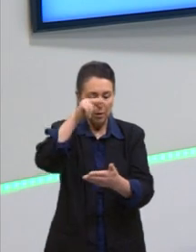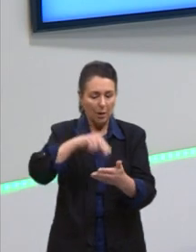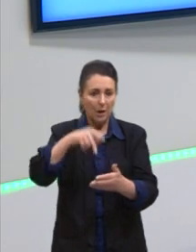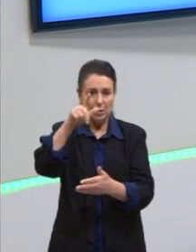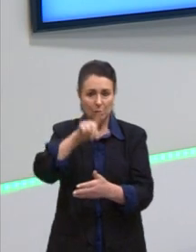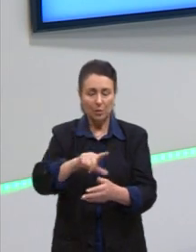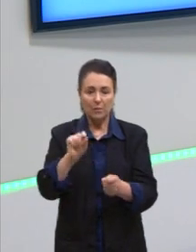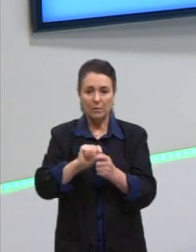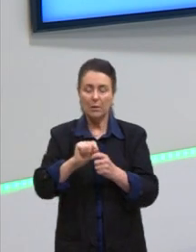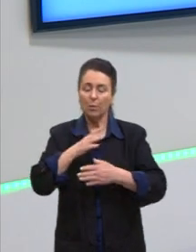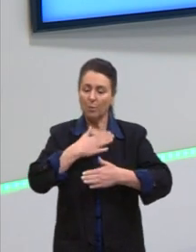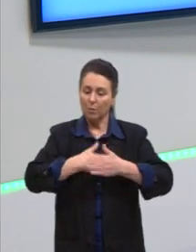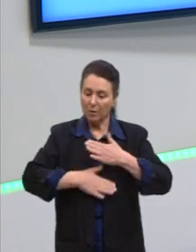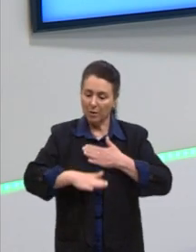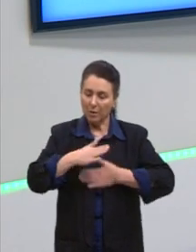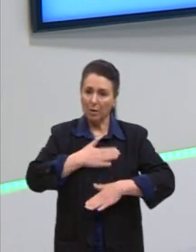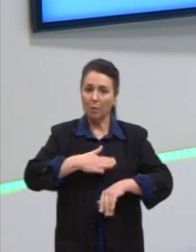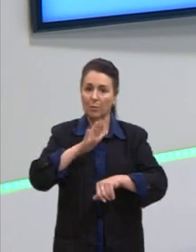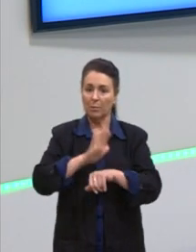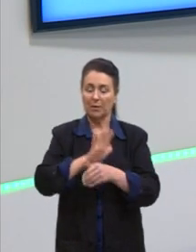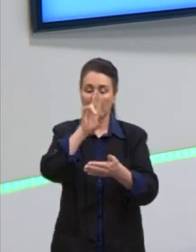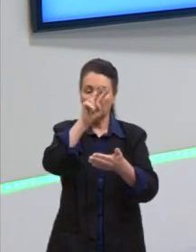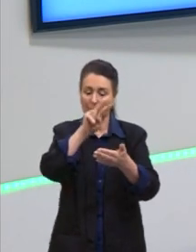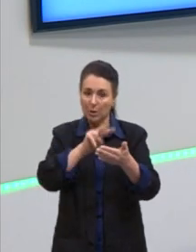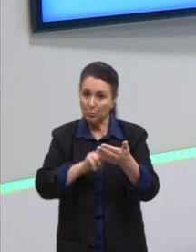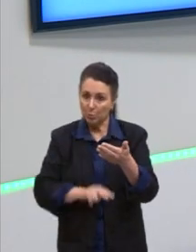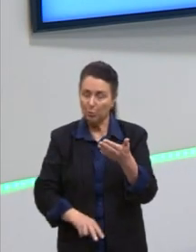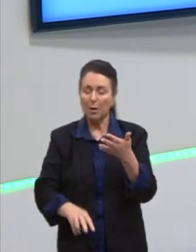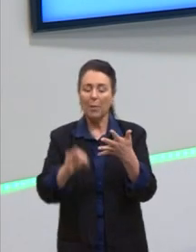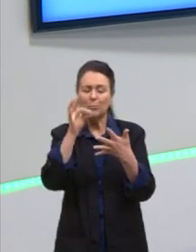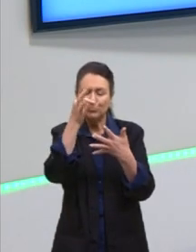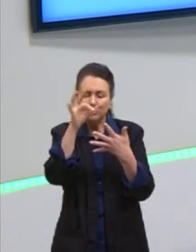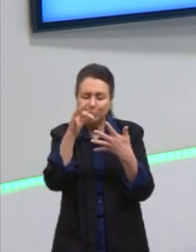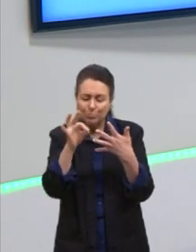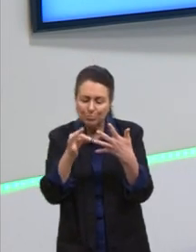fazerem, então, aí, essa leitura mais minuciosa.